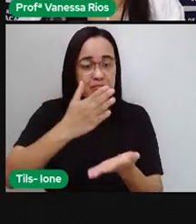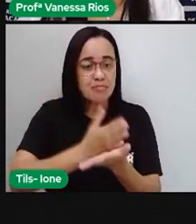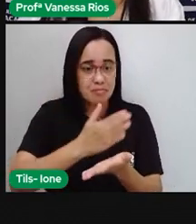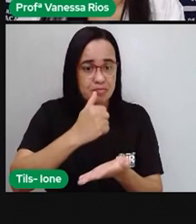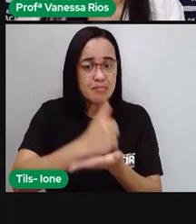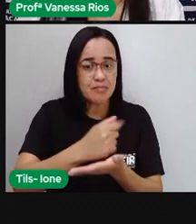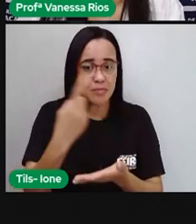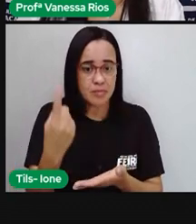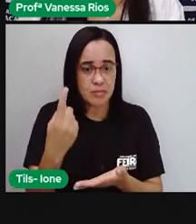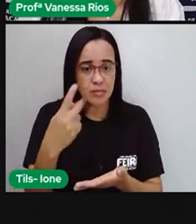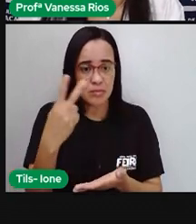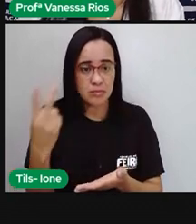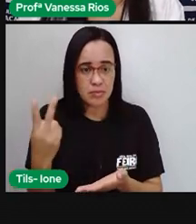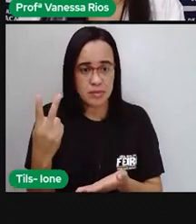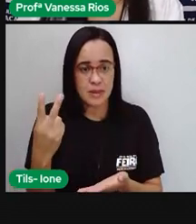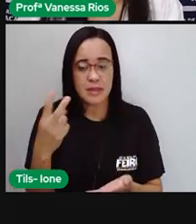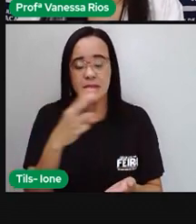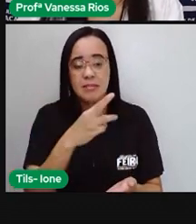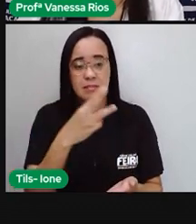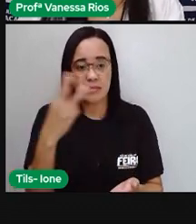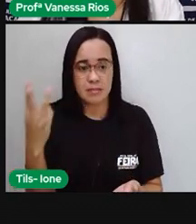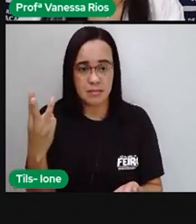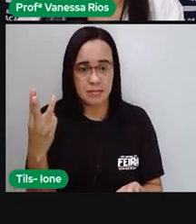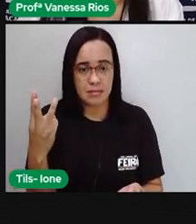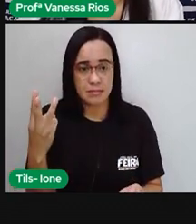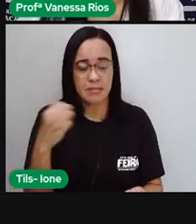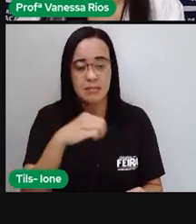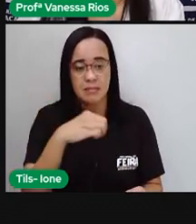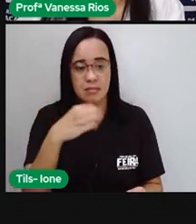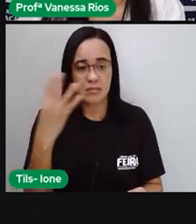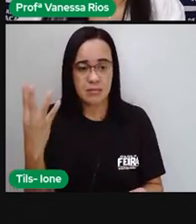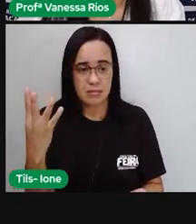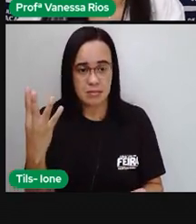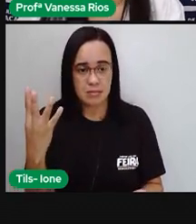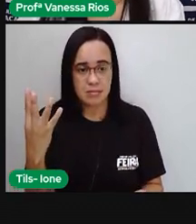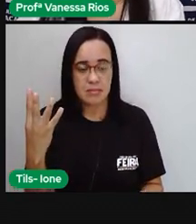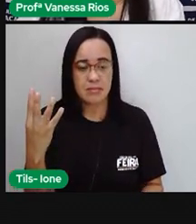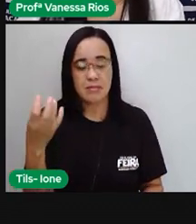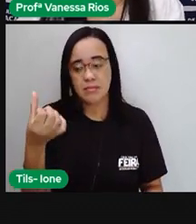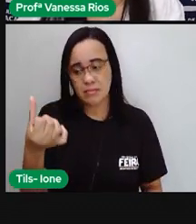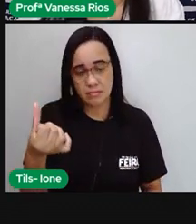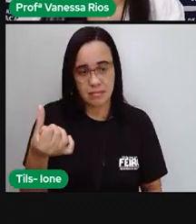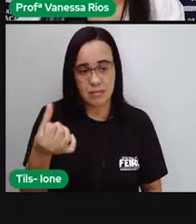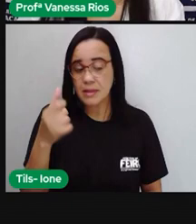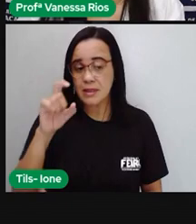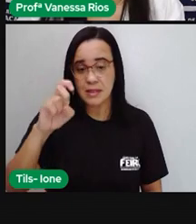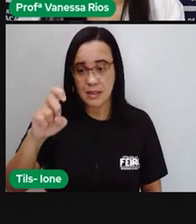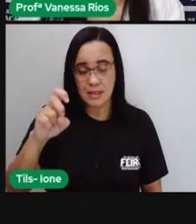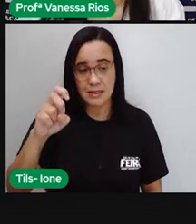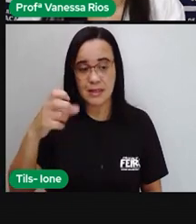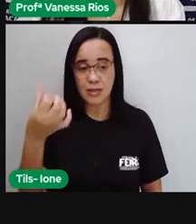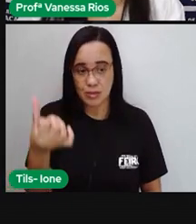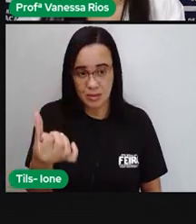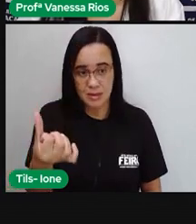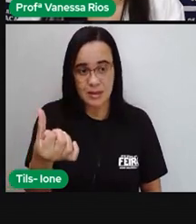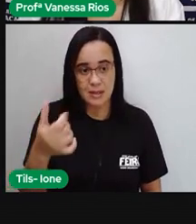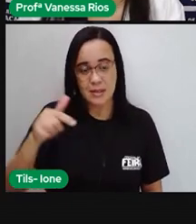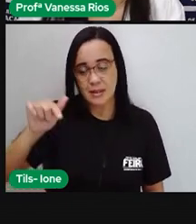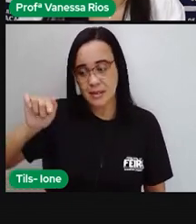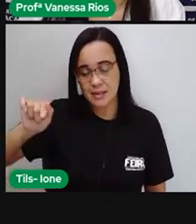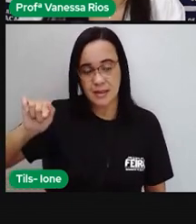Um, dois, três, quatro, cinco, seis,